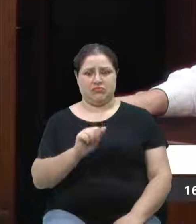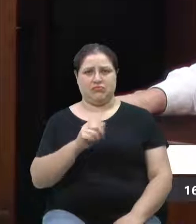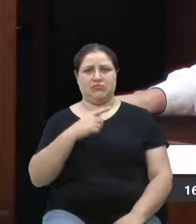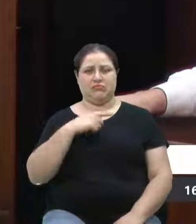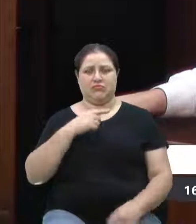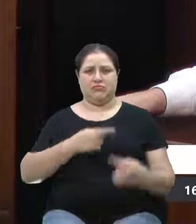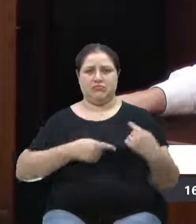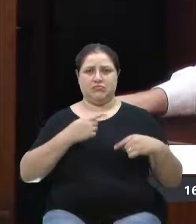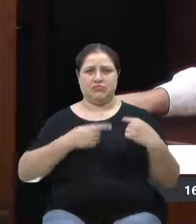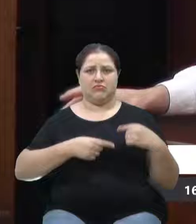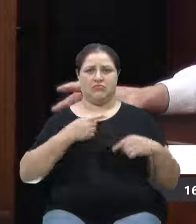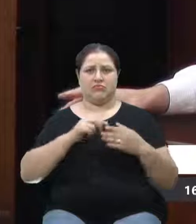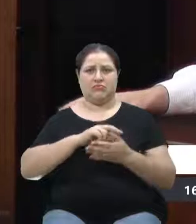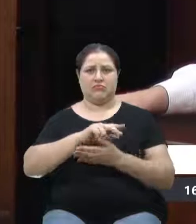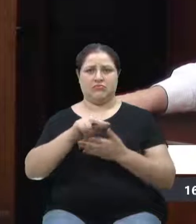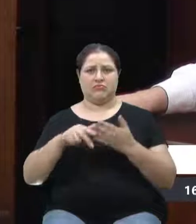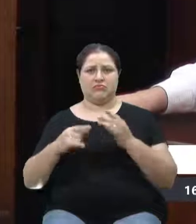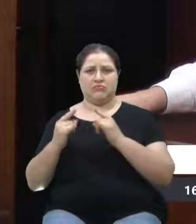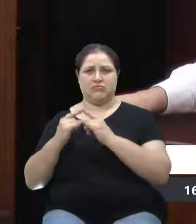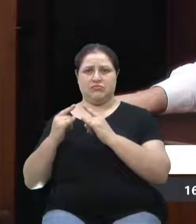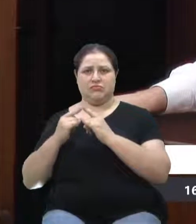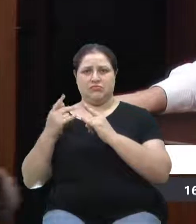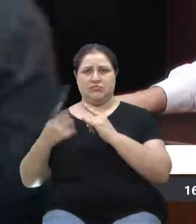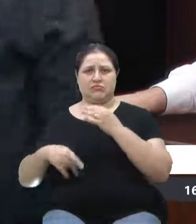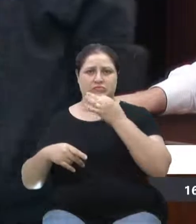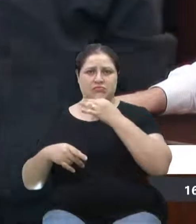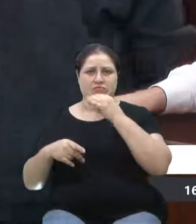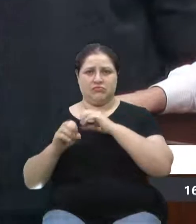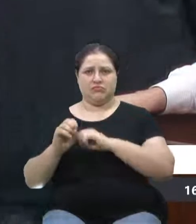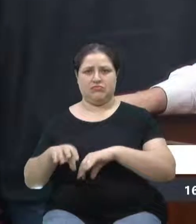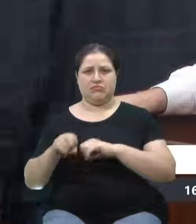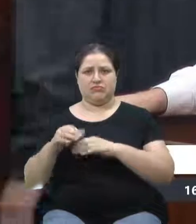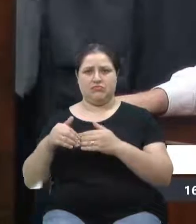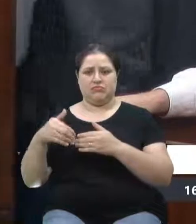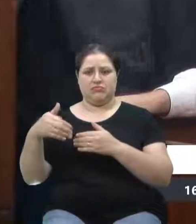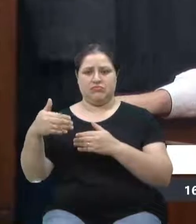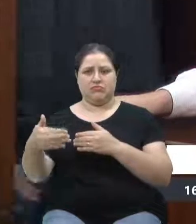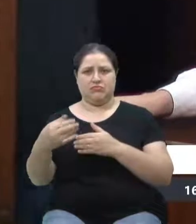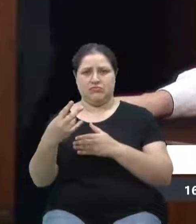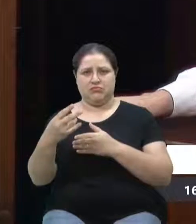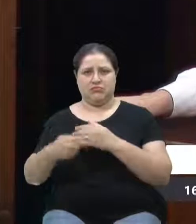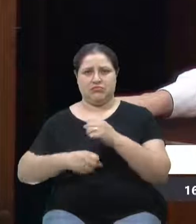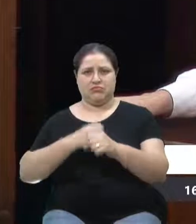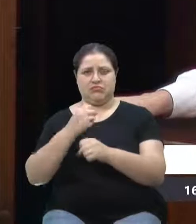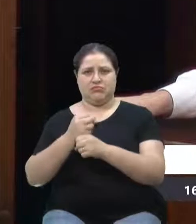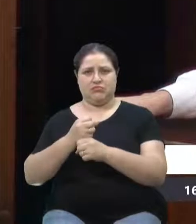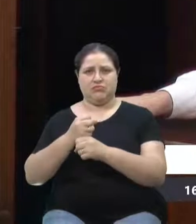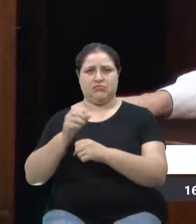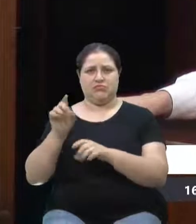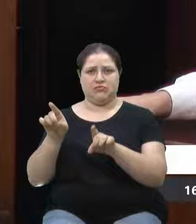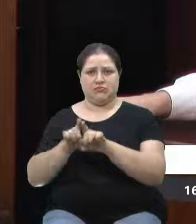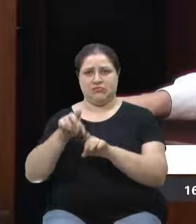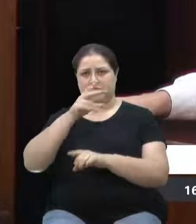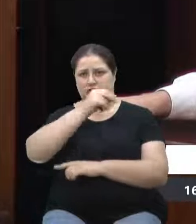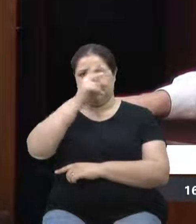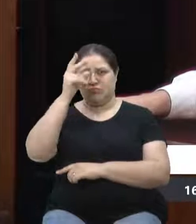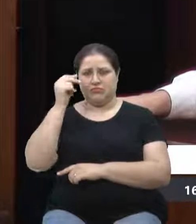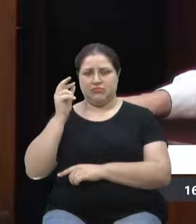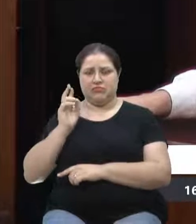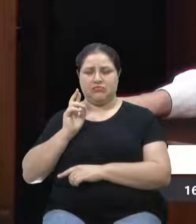a educação de Caxias do Sul daqui a 20 anos. O município também estava representado pela secretária Sanda Negrini.